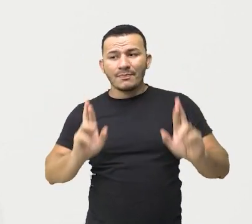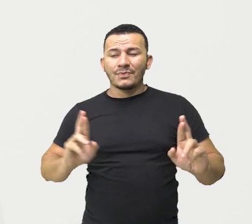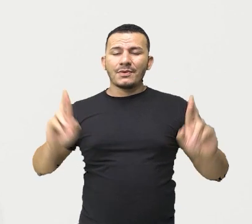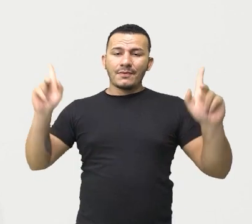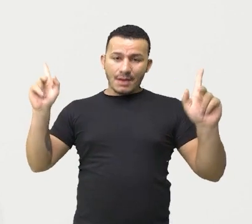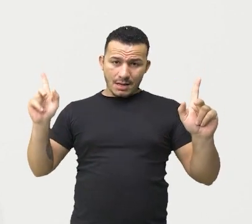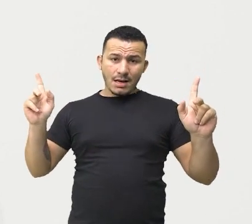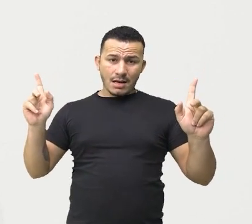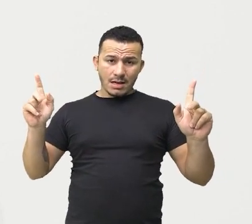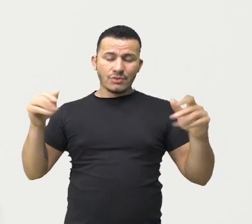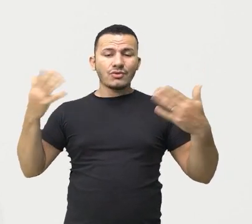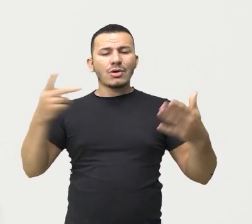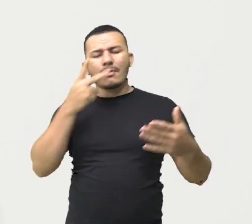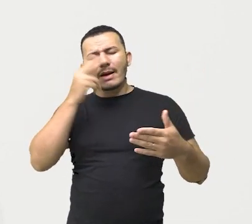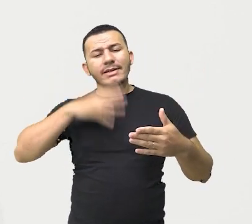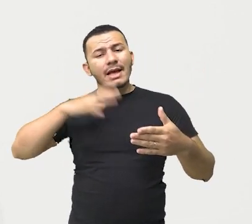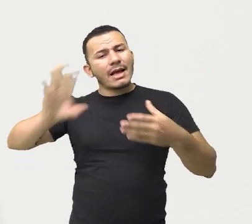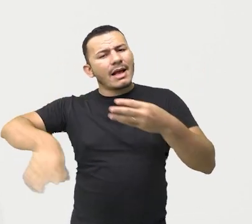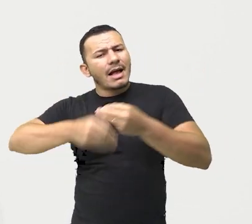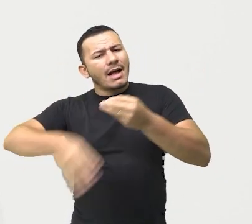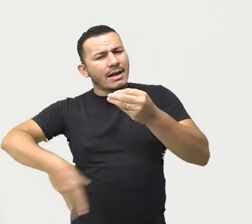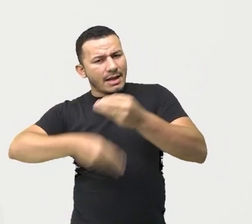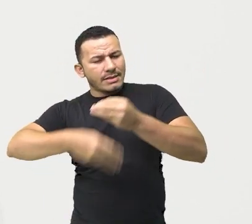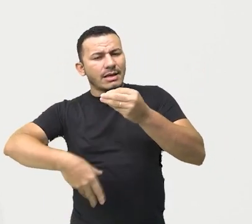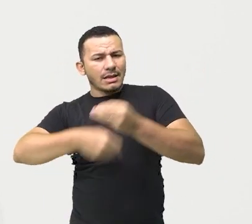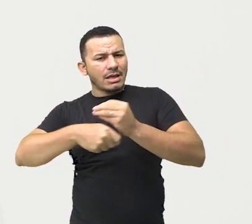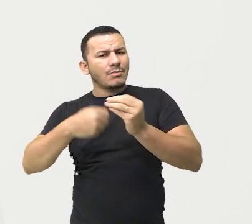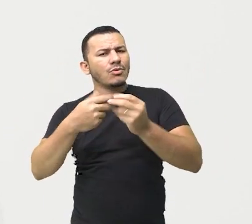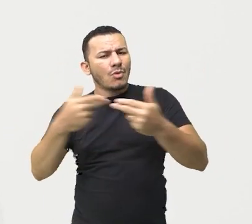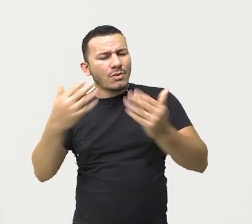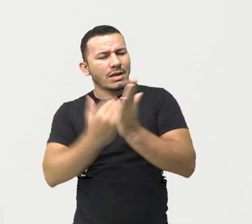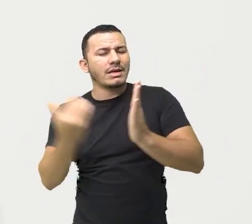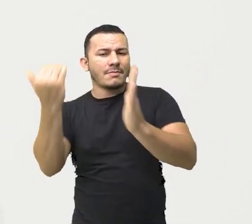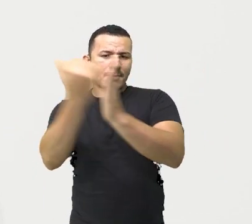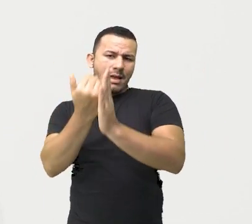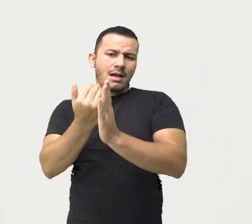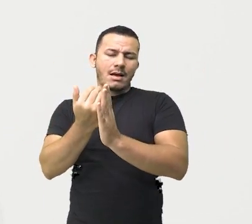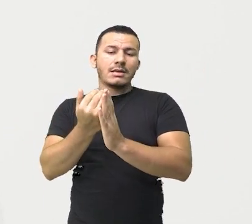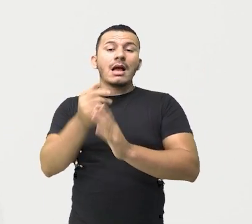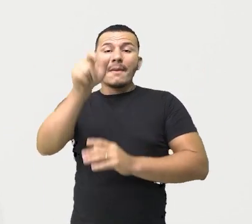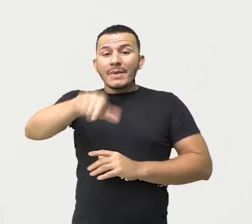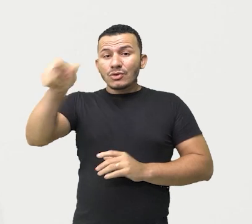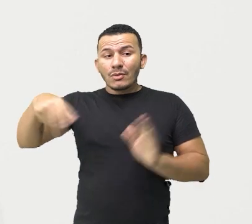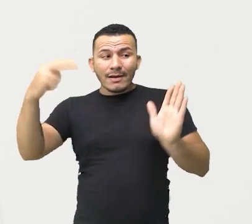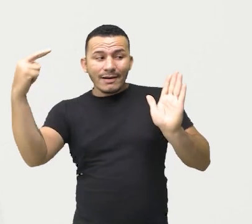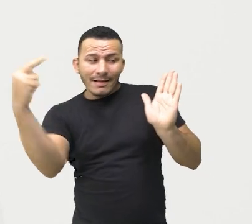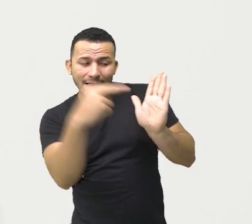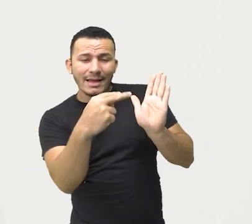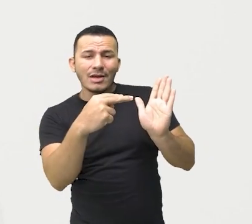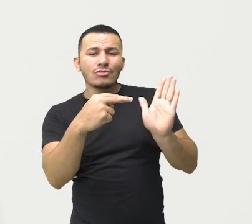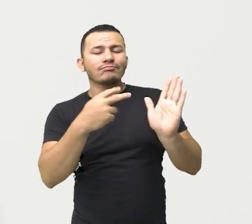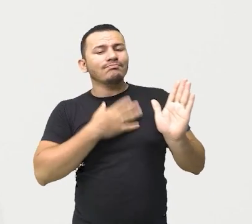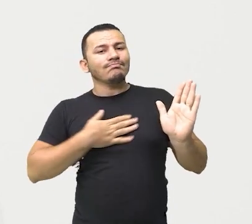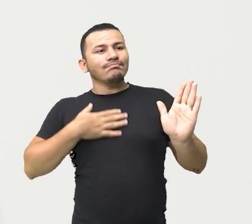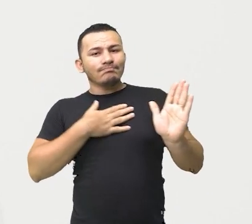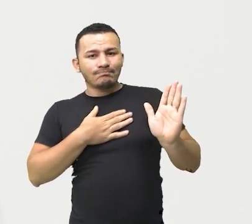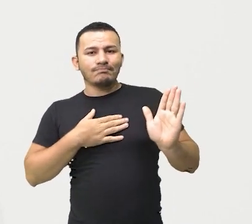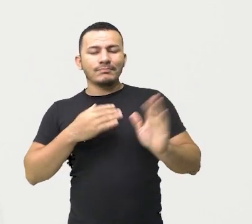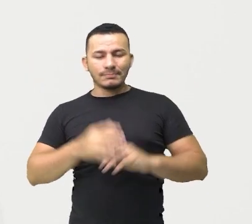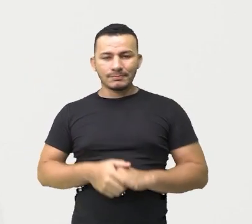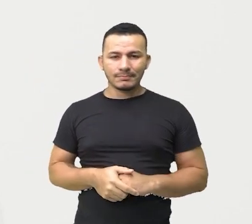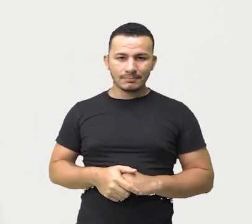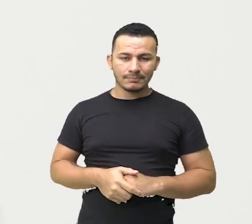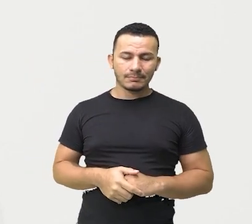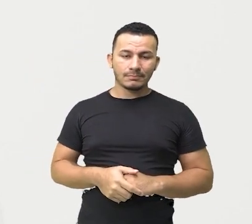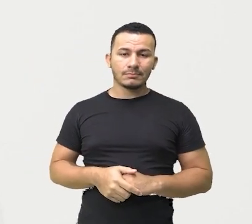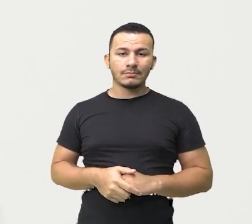uma função de acrescentar algo a mais, né? Para o leitor, além do que ele já aprendeu na escola.